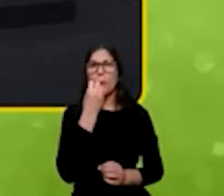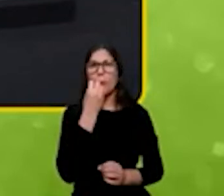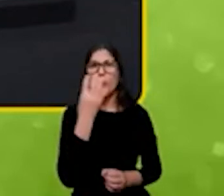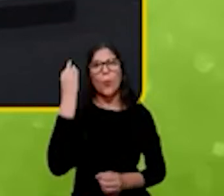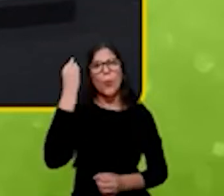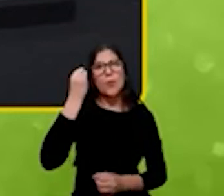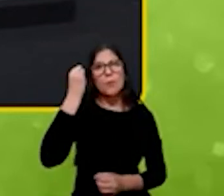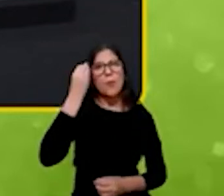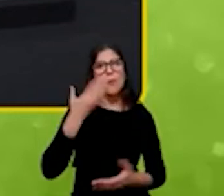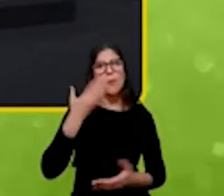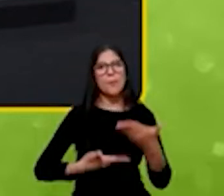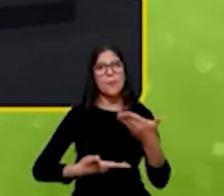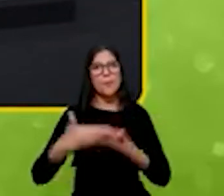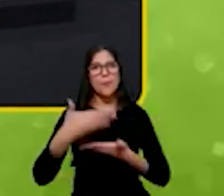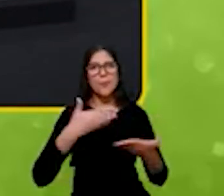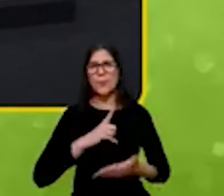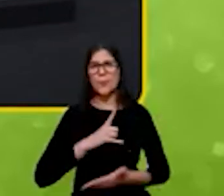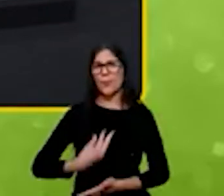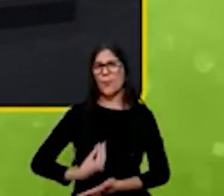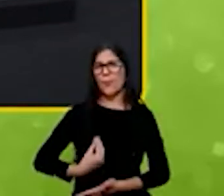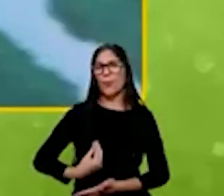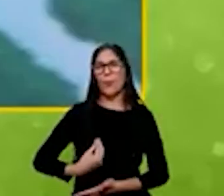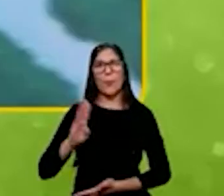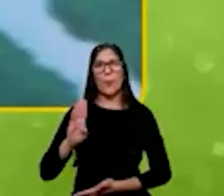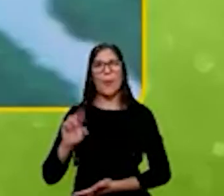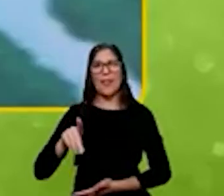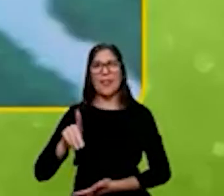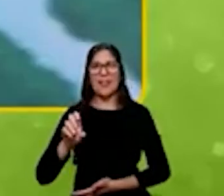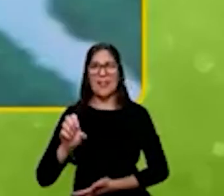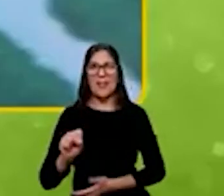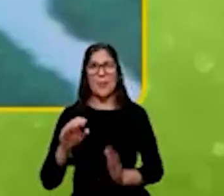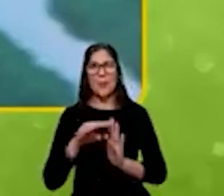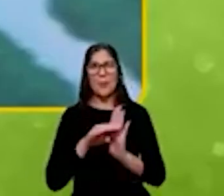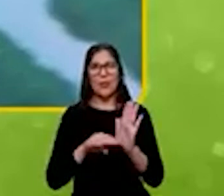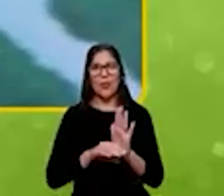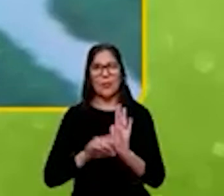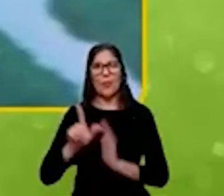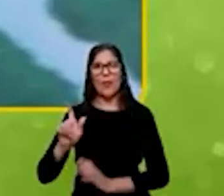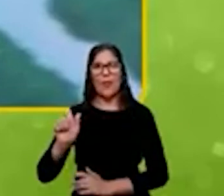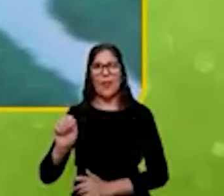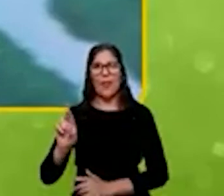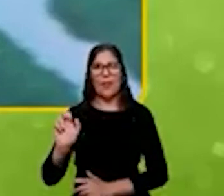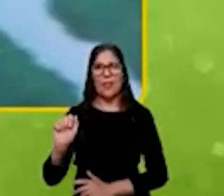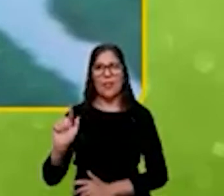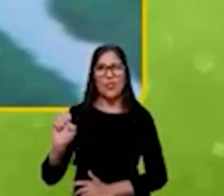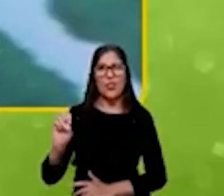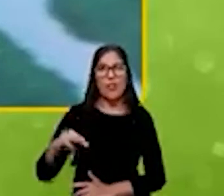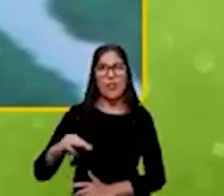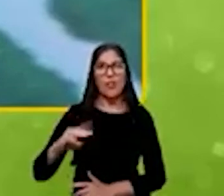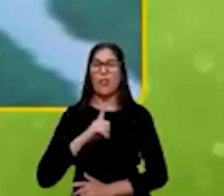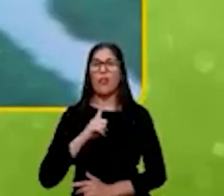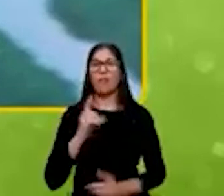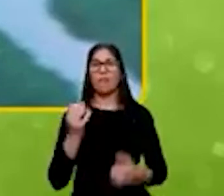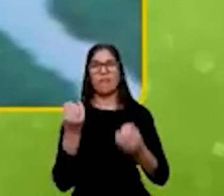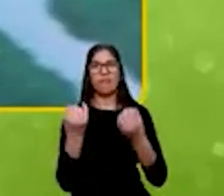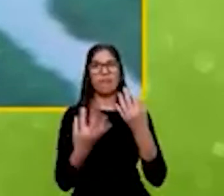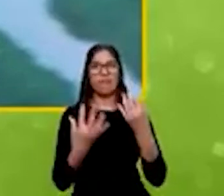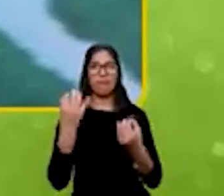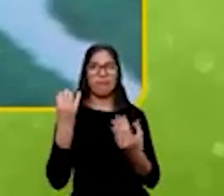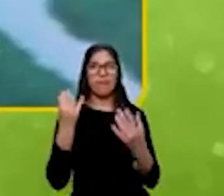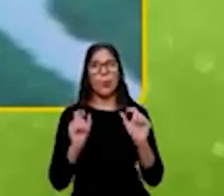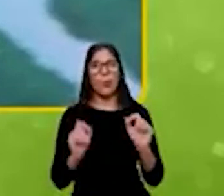Mauro trouxe aqui no nosso BNDES Garage e aí faço alguns comentários quando a gente pensa